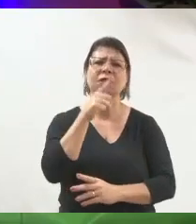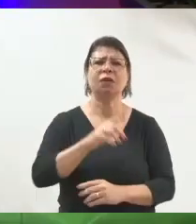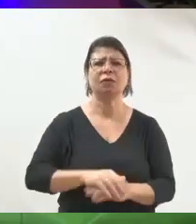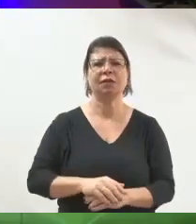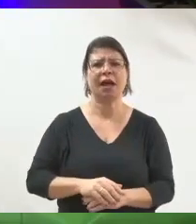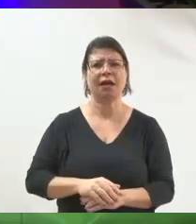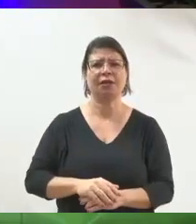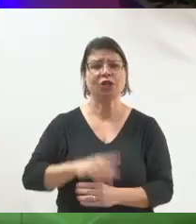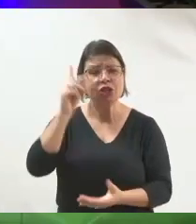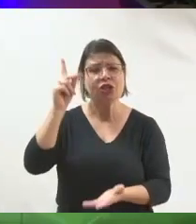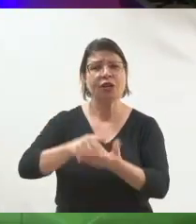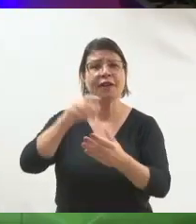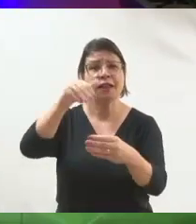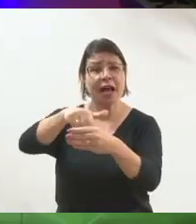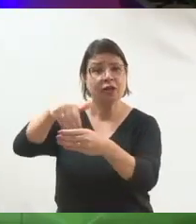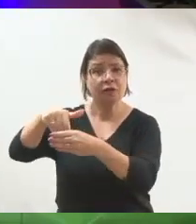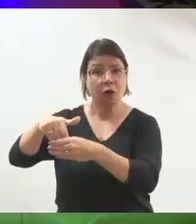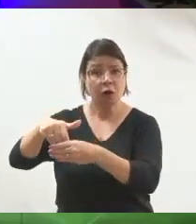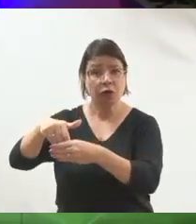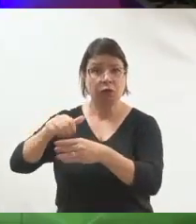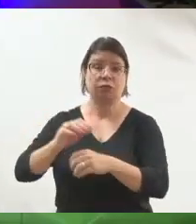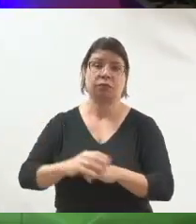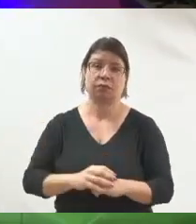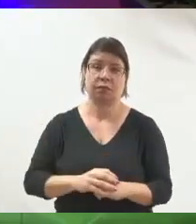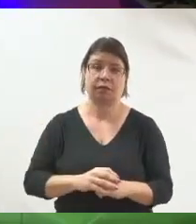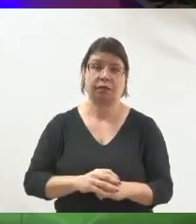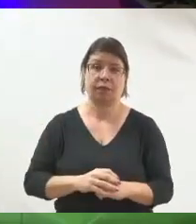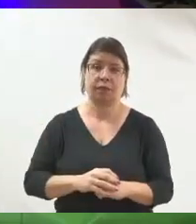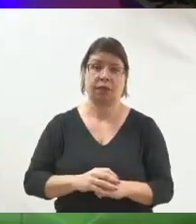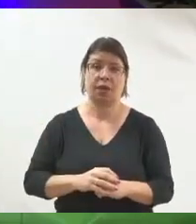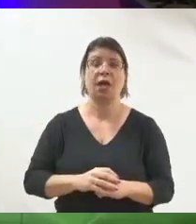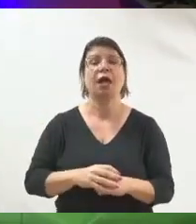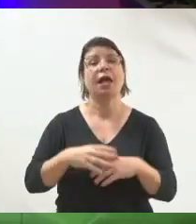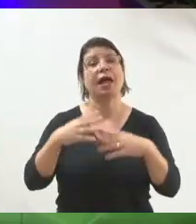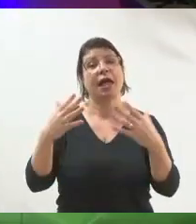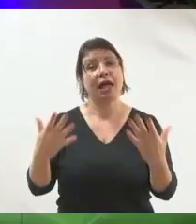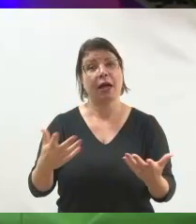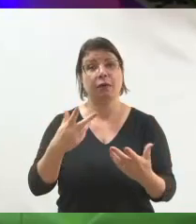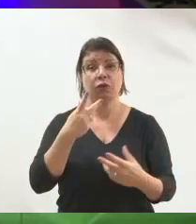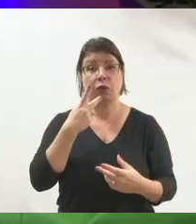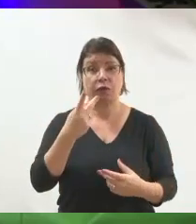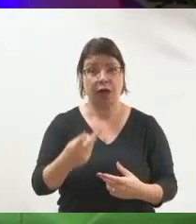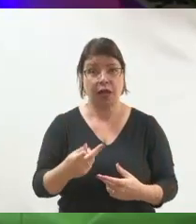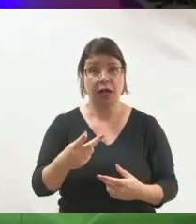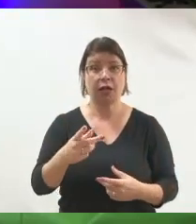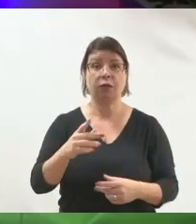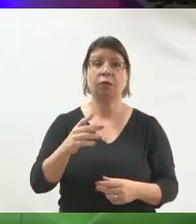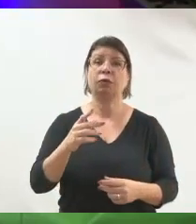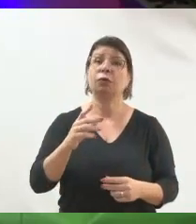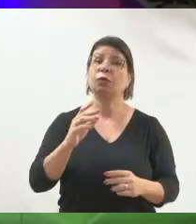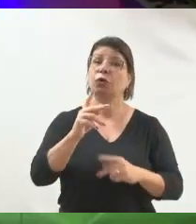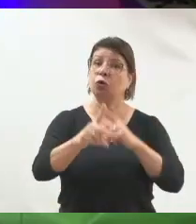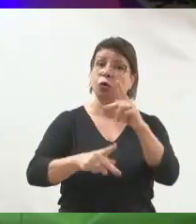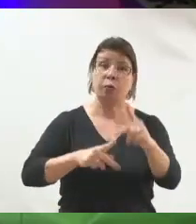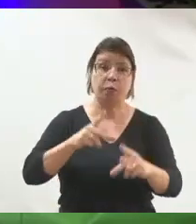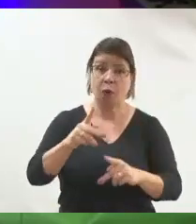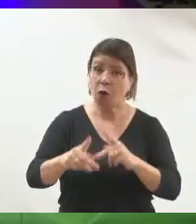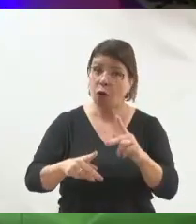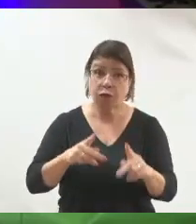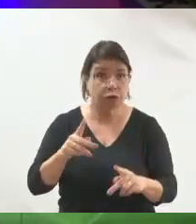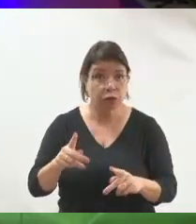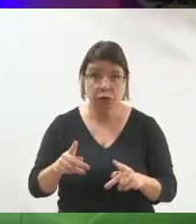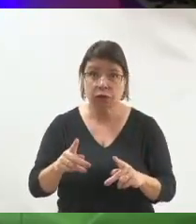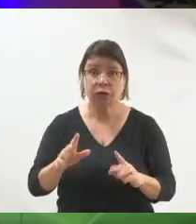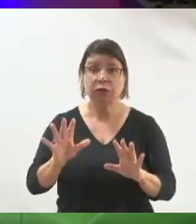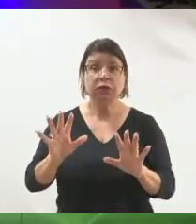pessoas, e aí eu estou falando do eleitor médio, não estou falando das pessoas que trabalham com política, porque a gente que trabalha com política é doido, a gente olha política o